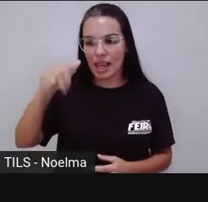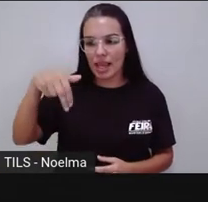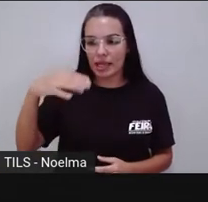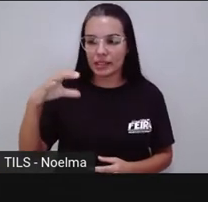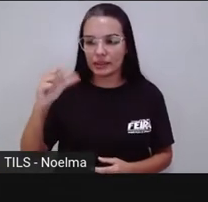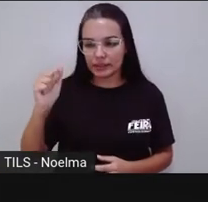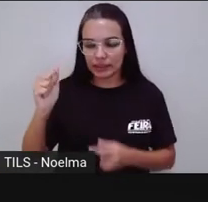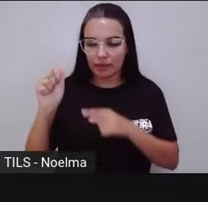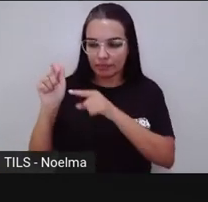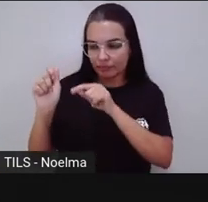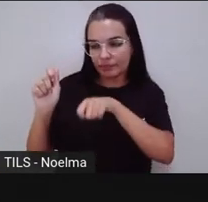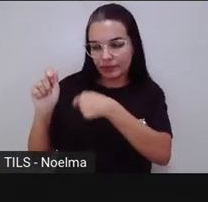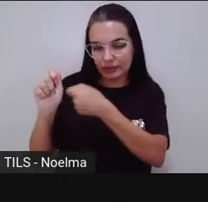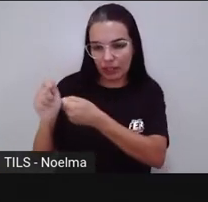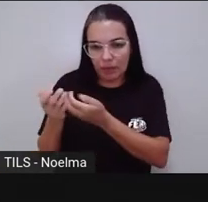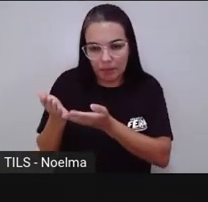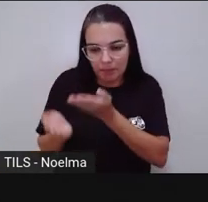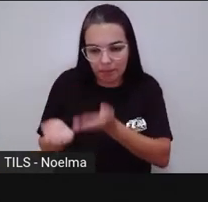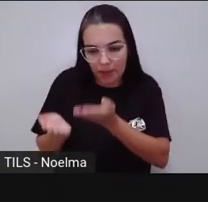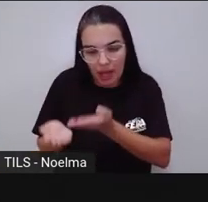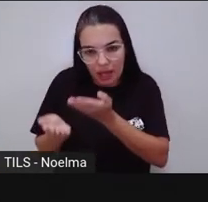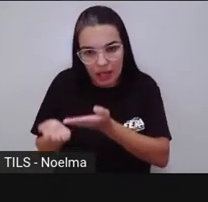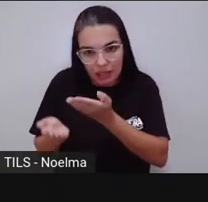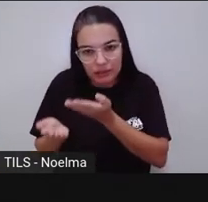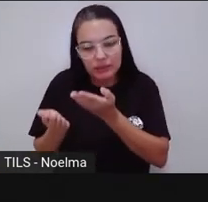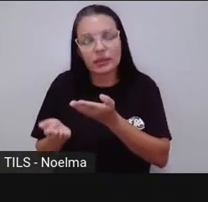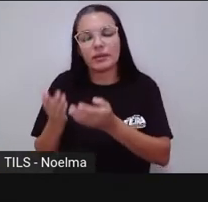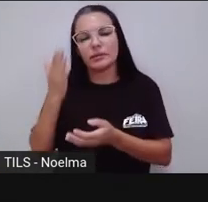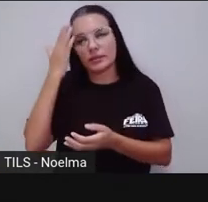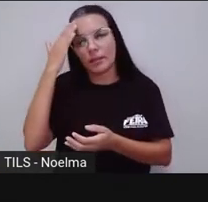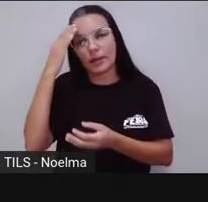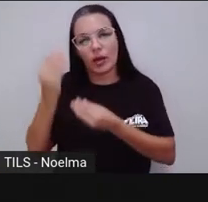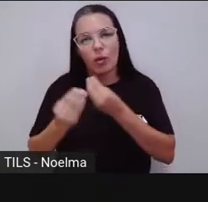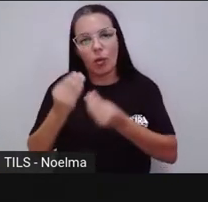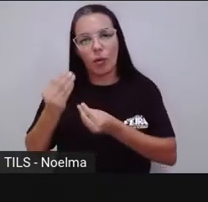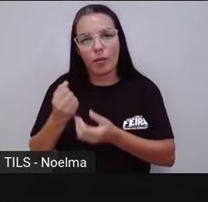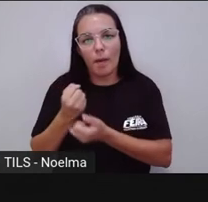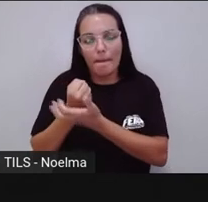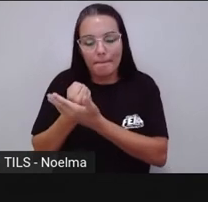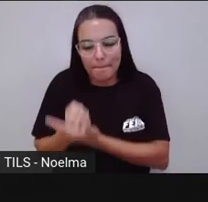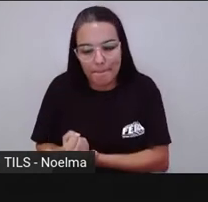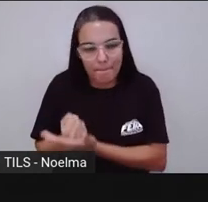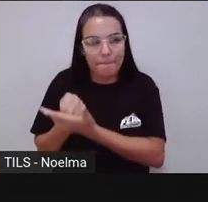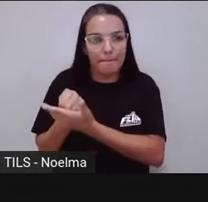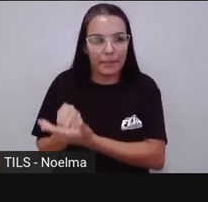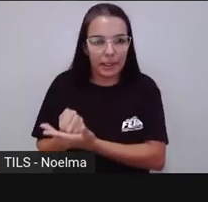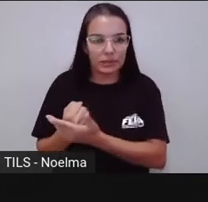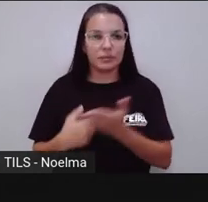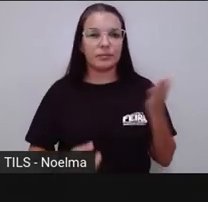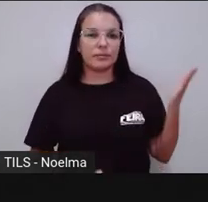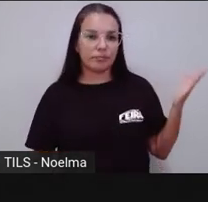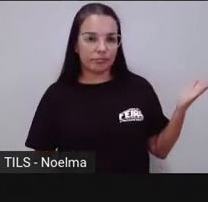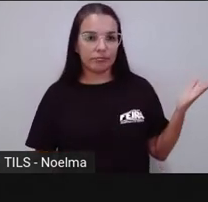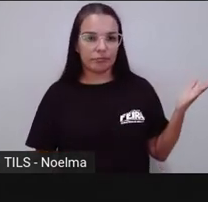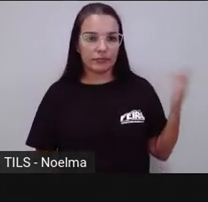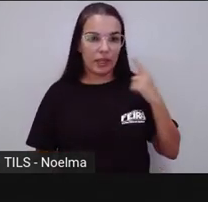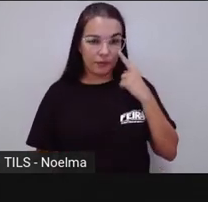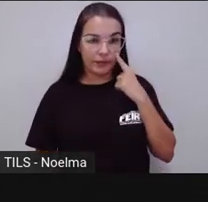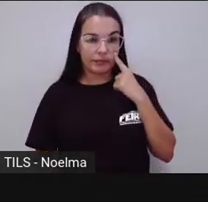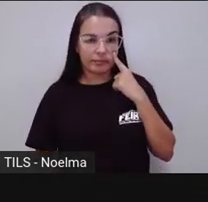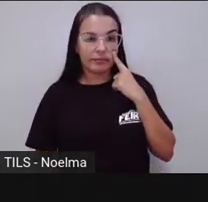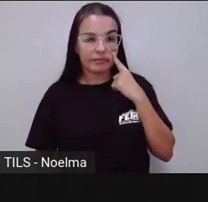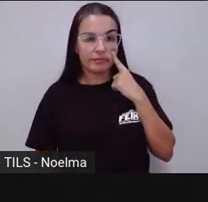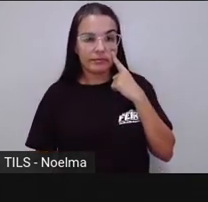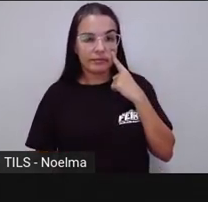propriedade, né, medir a massa aí das substâncias. A Pró trouxe essa ilustração porque medir a massa,